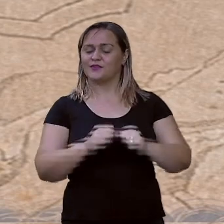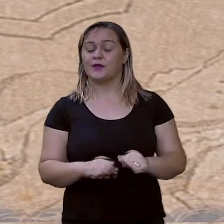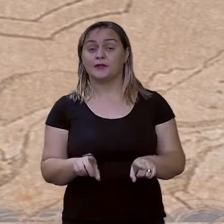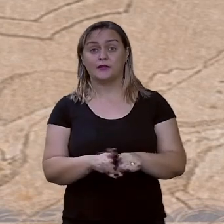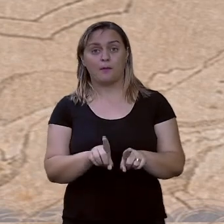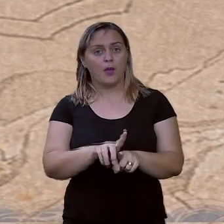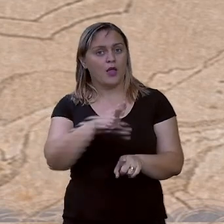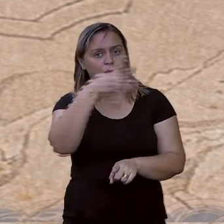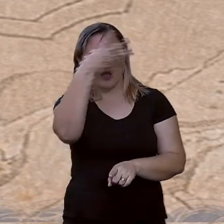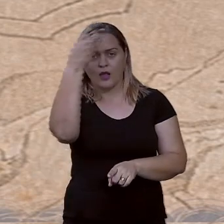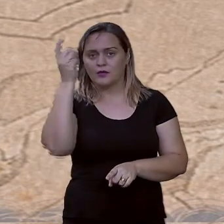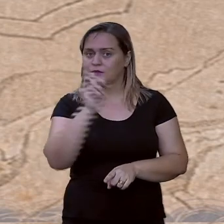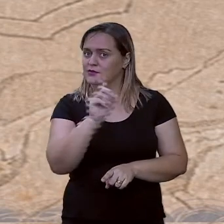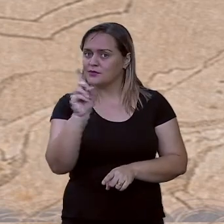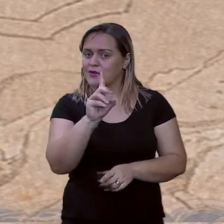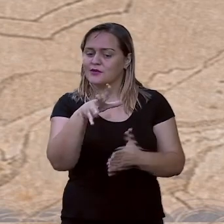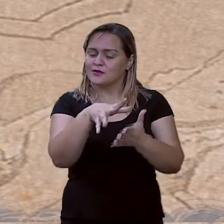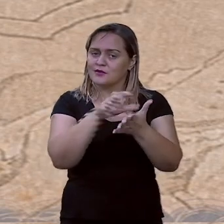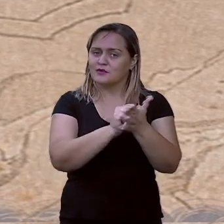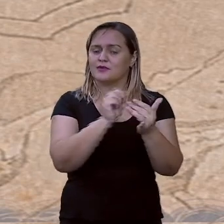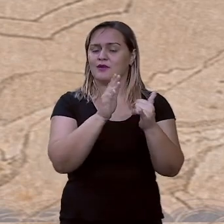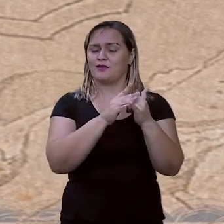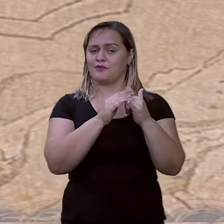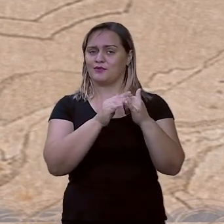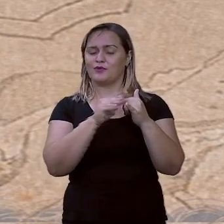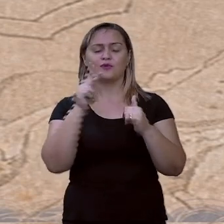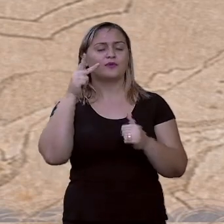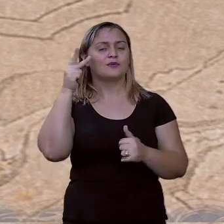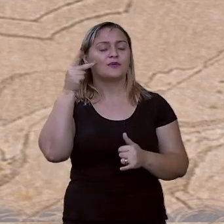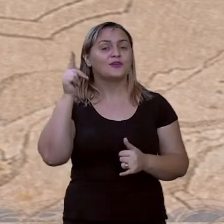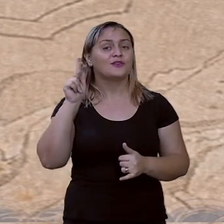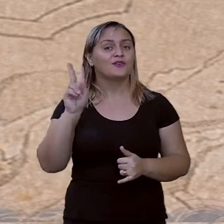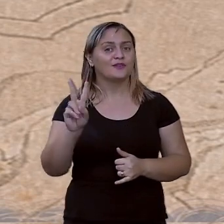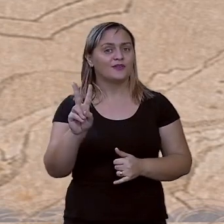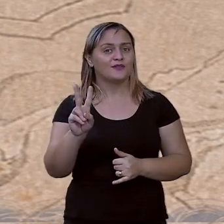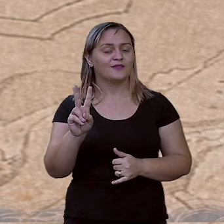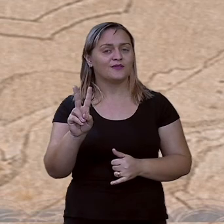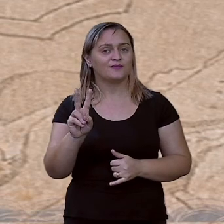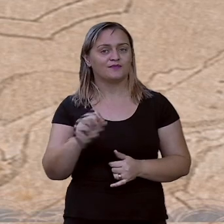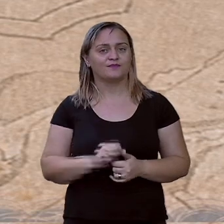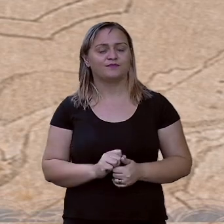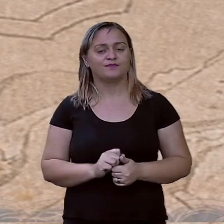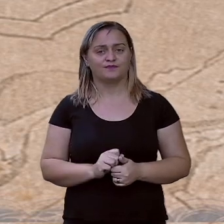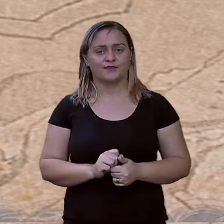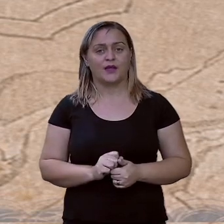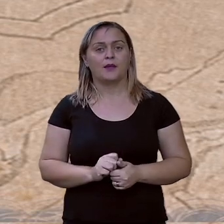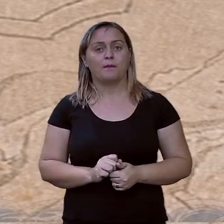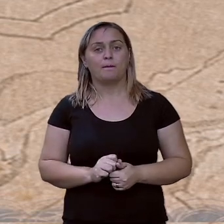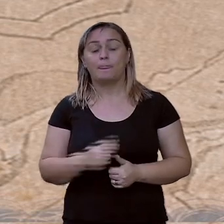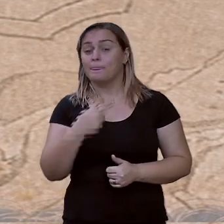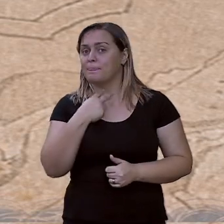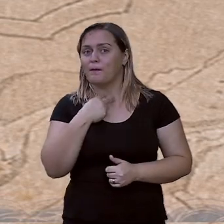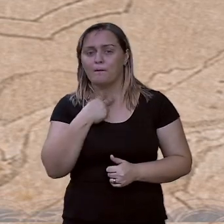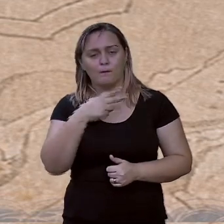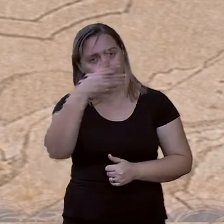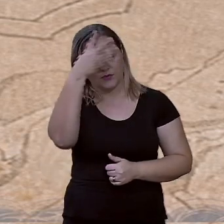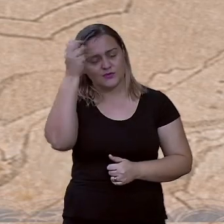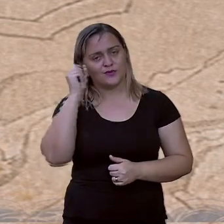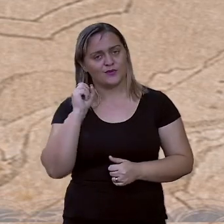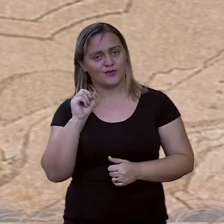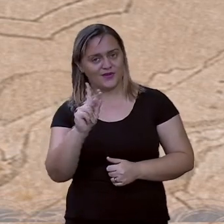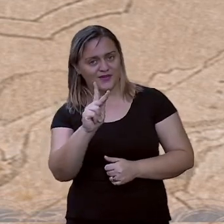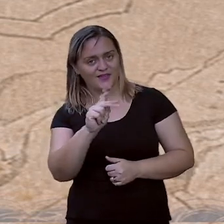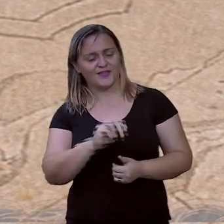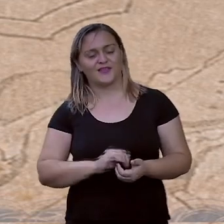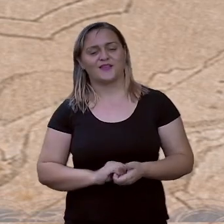esqueçam aí de se inscreverem no nosso canal no YouTube, SmedGV. Ativa o sininho lá, deixa um like para nós